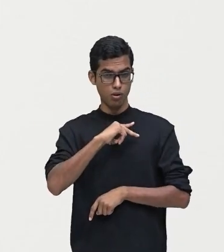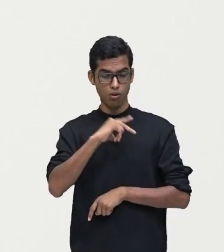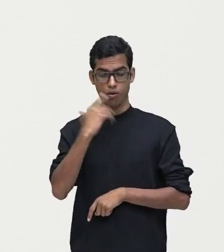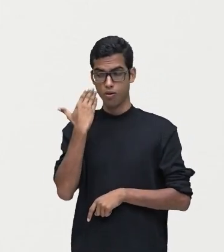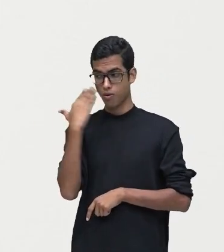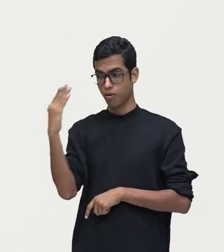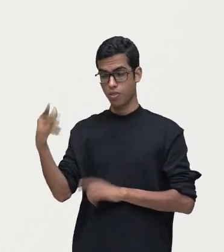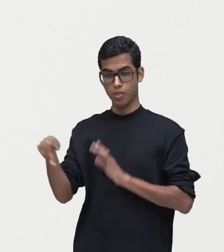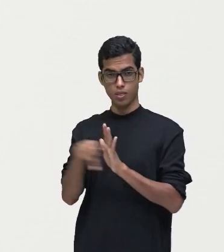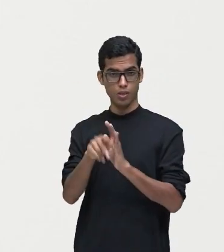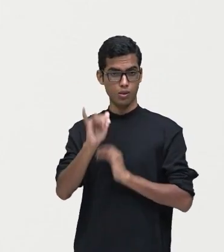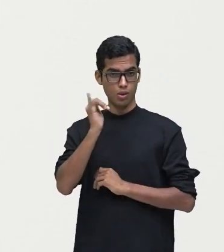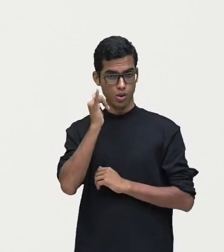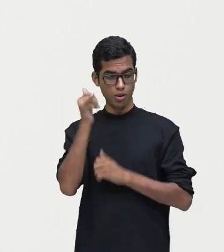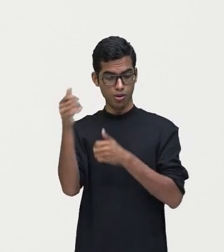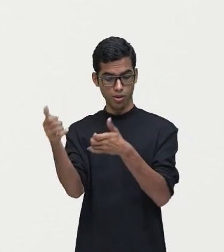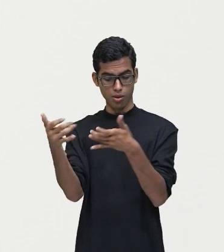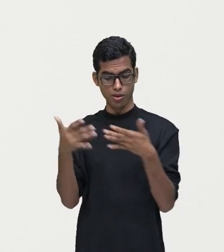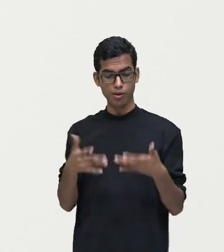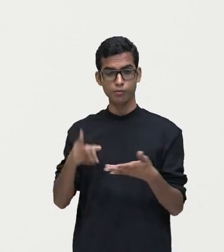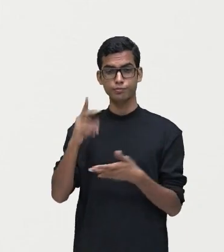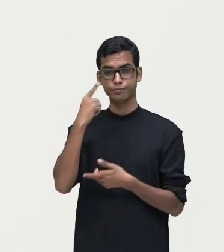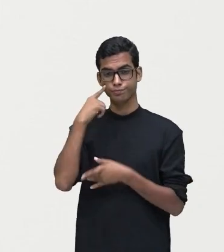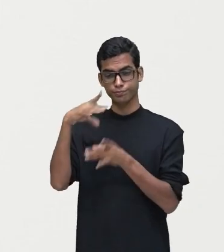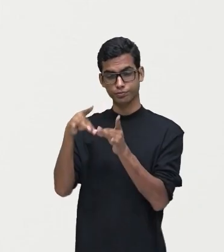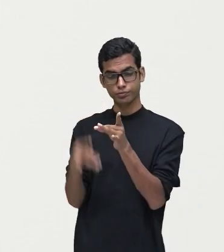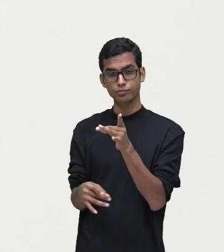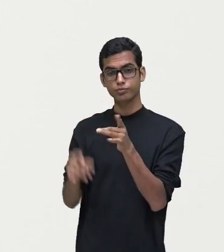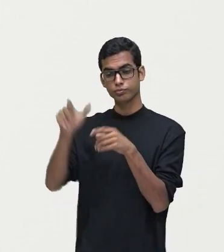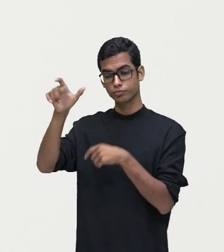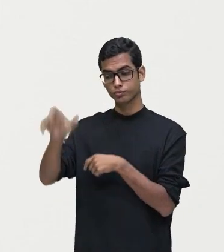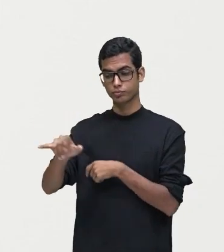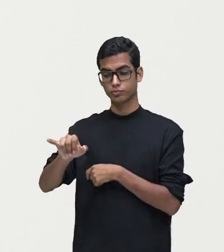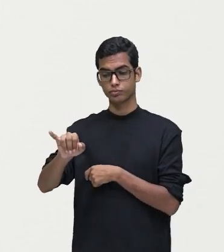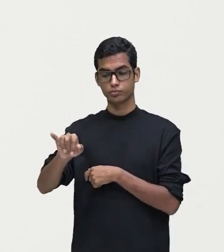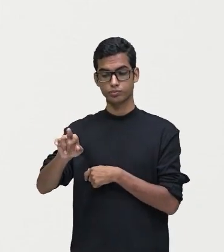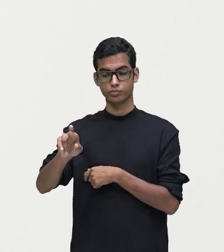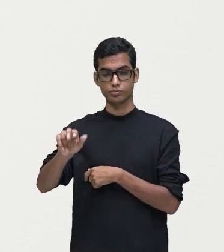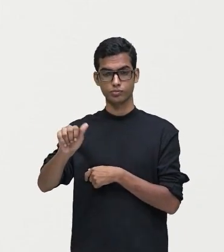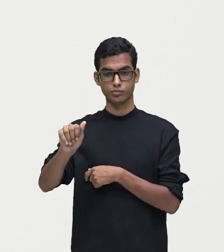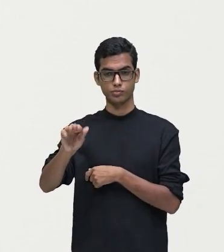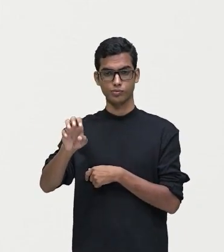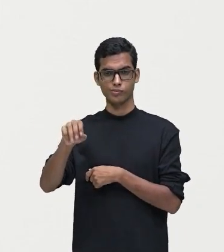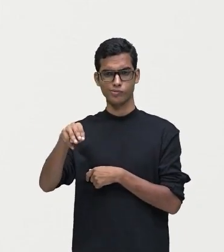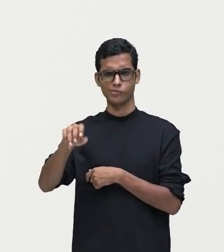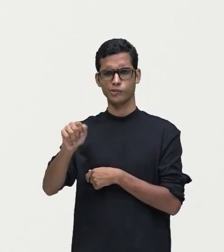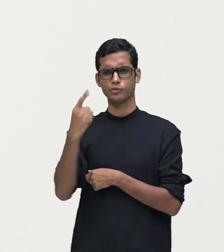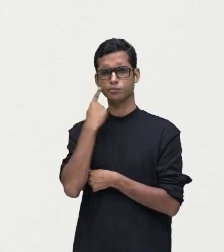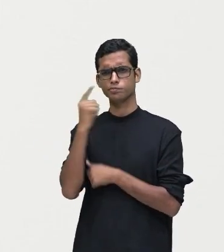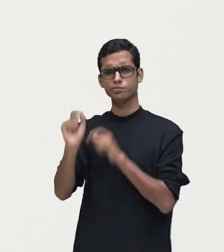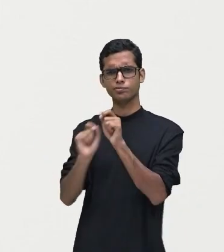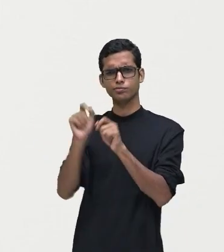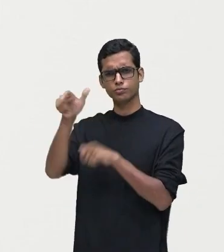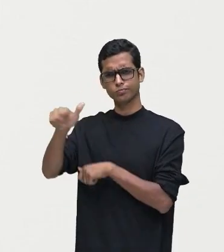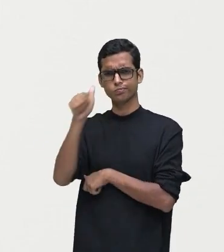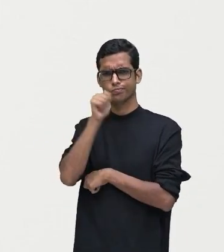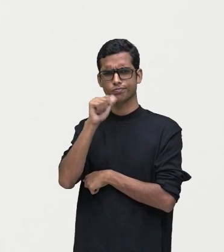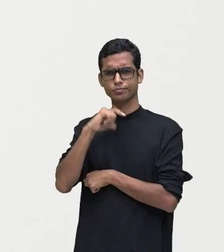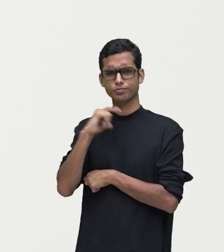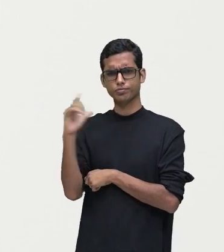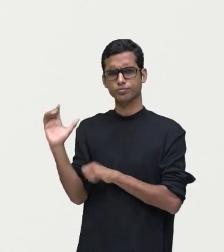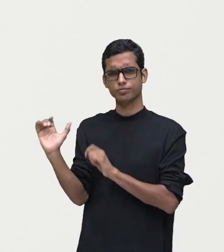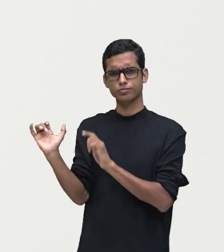do narrador aí que está contando, descrevendo para a gente quem é a Iracema. E isso vai ocorrer ao